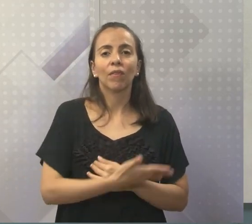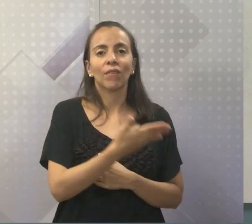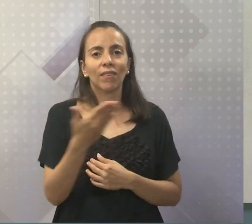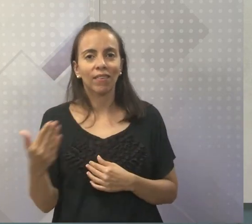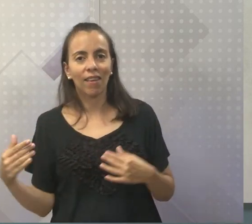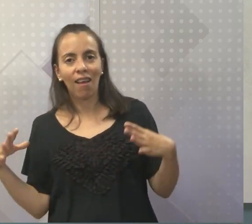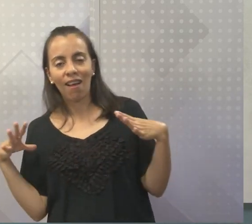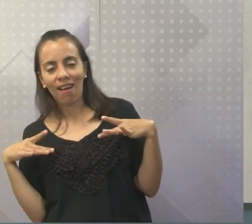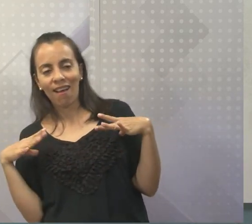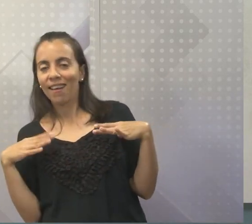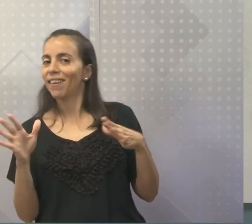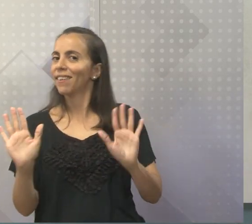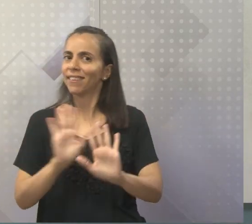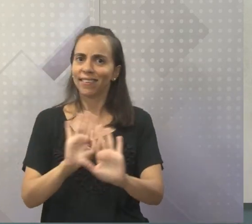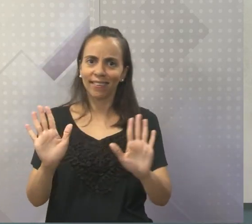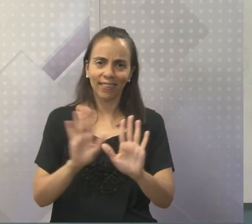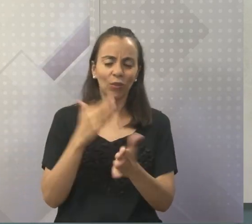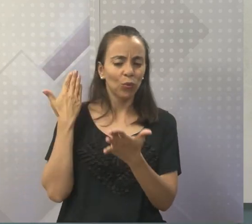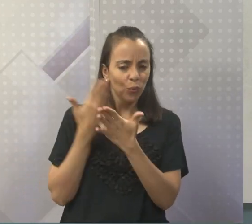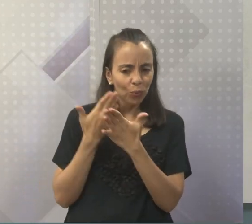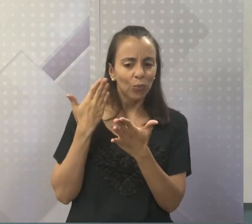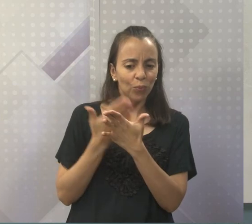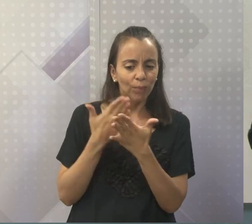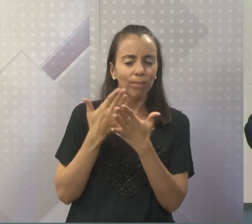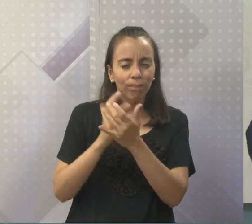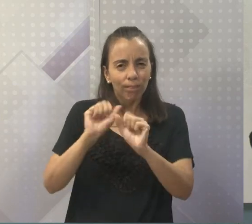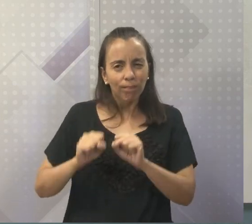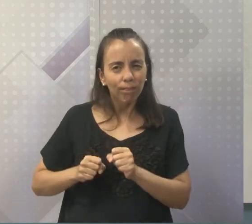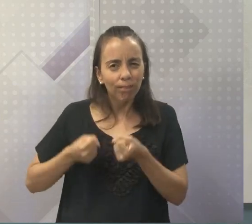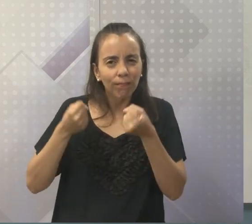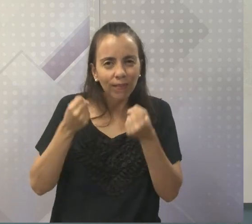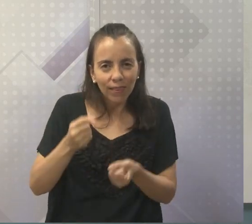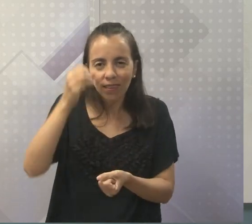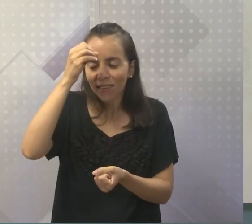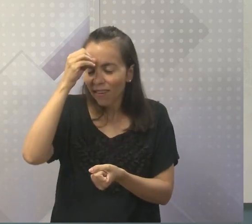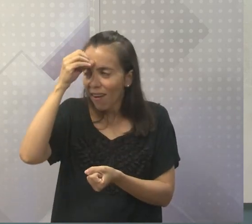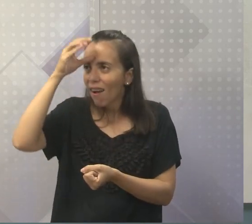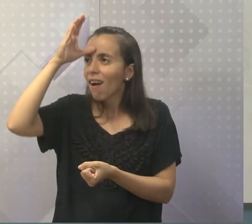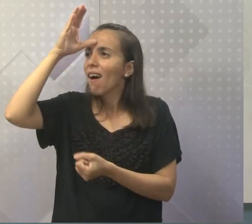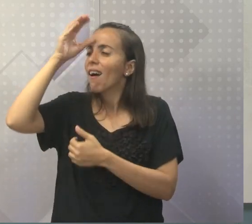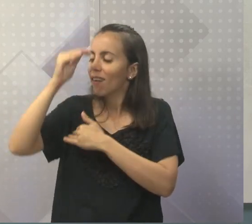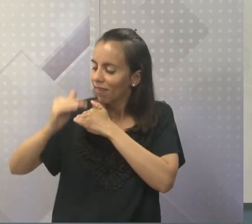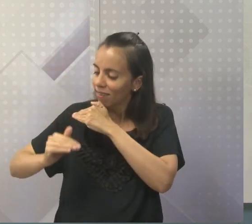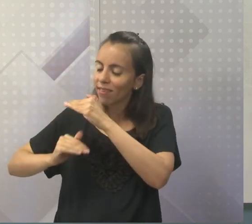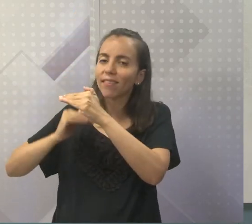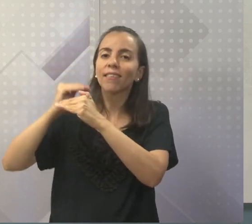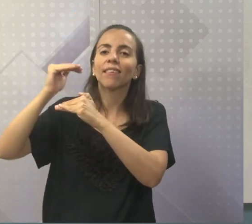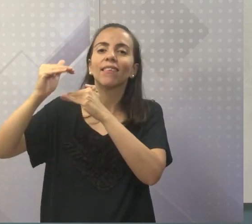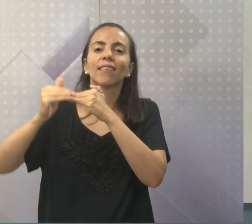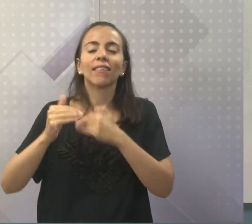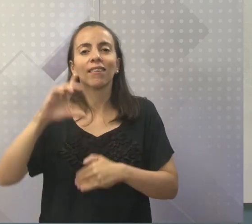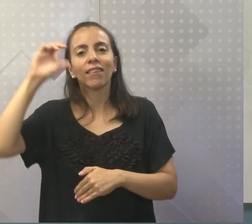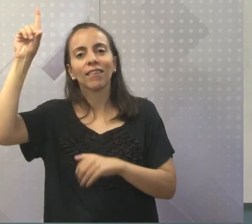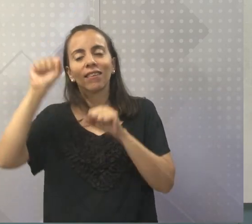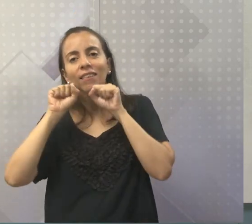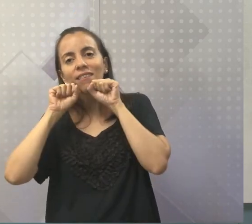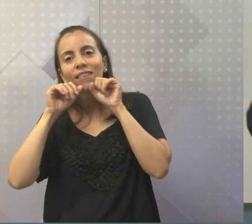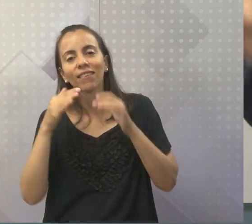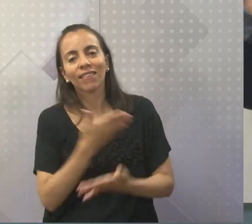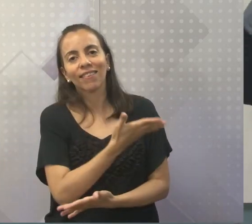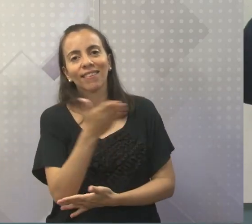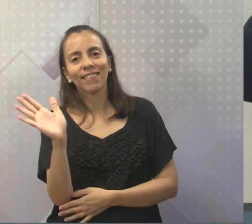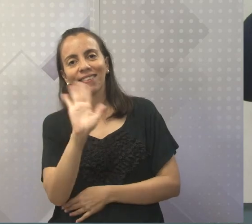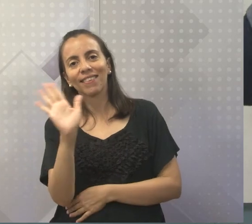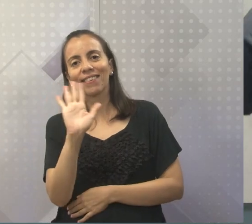férias, né? Vocês estão estudando e vamos estudar. Vamos adquirir conhecimento a cada dia, tá bom? Fiquem todos com Deus e até um outro